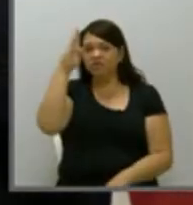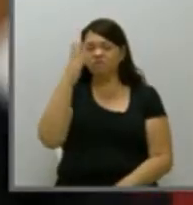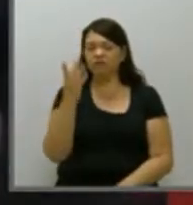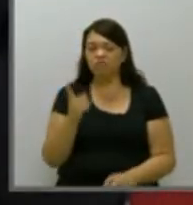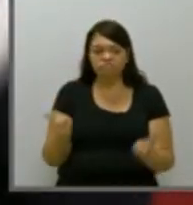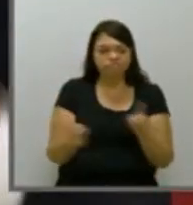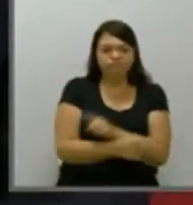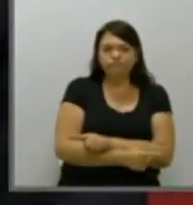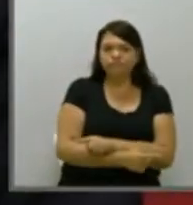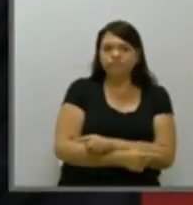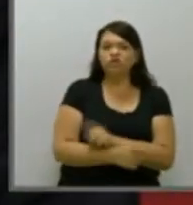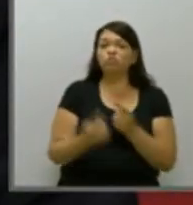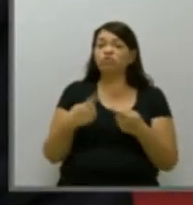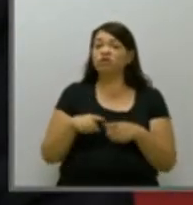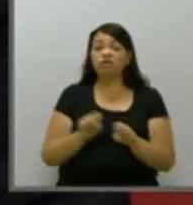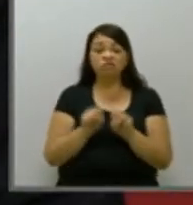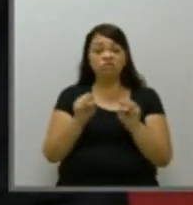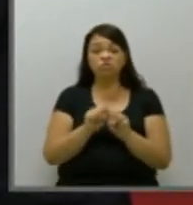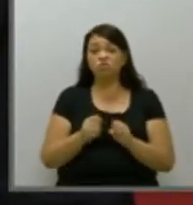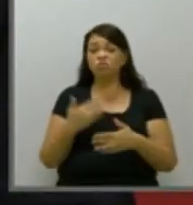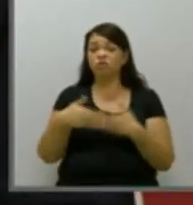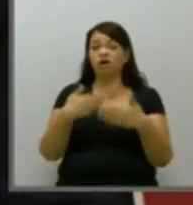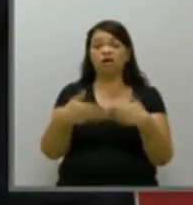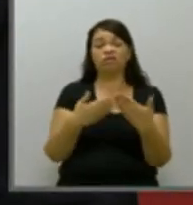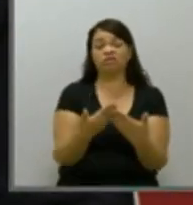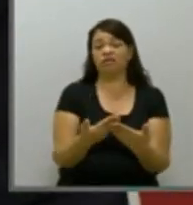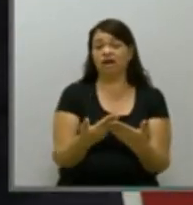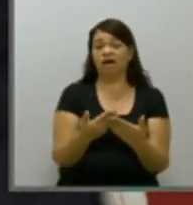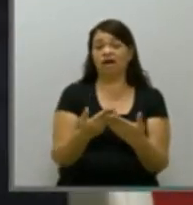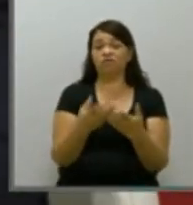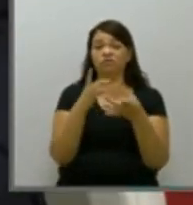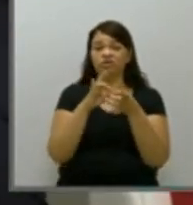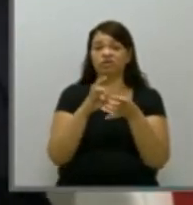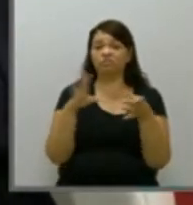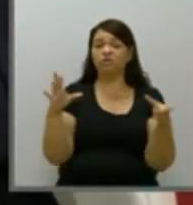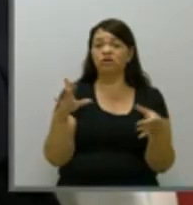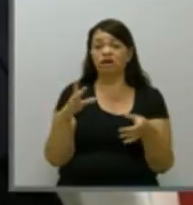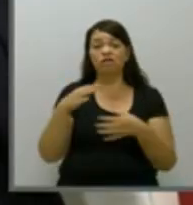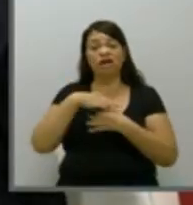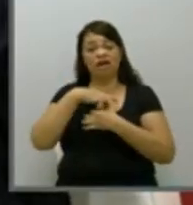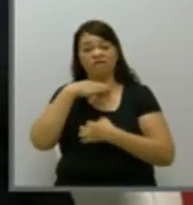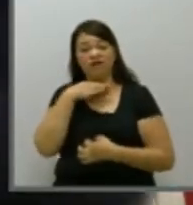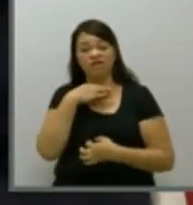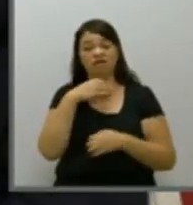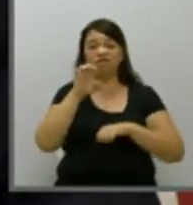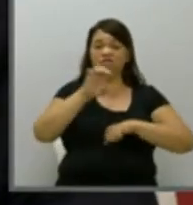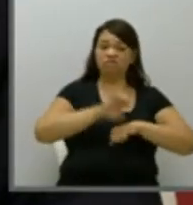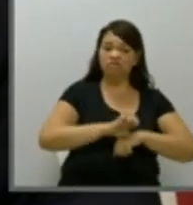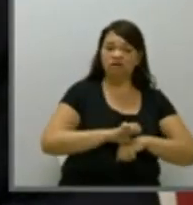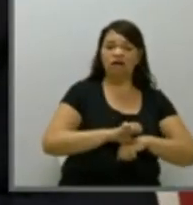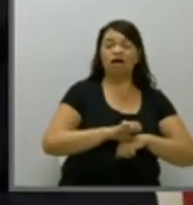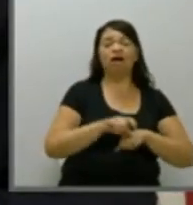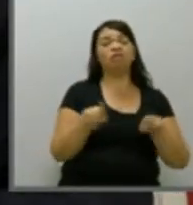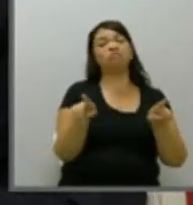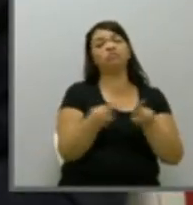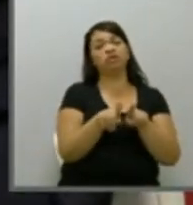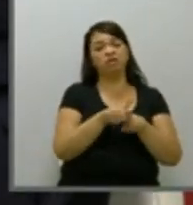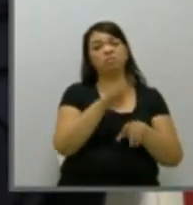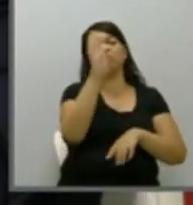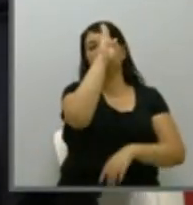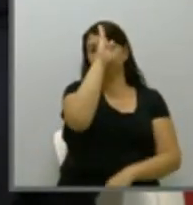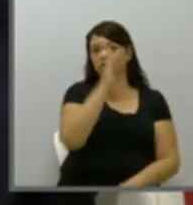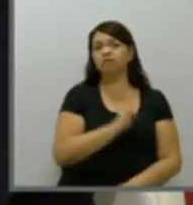se destruiu com o processo democrático de eleições, tanto em Gravataí quanto no Estado e também no Brasil.